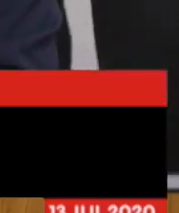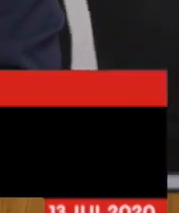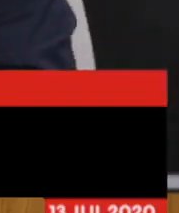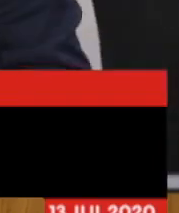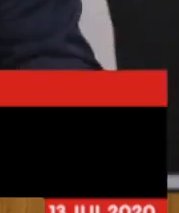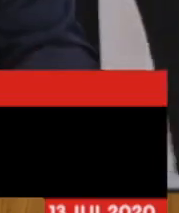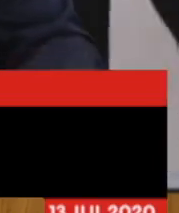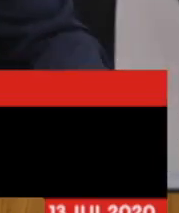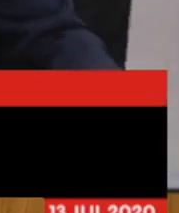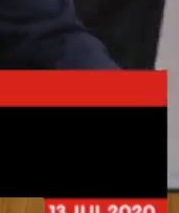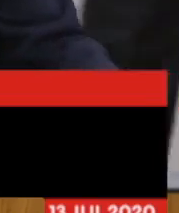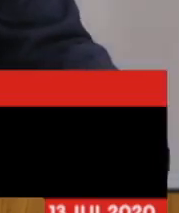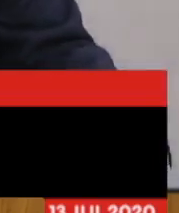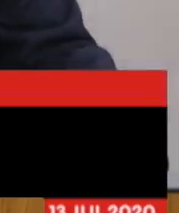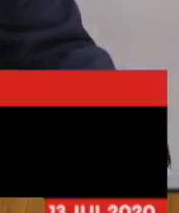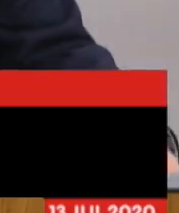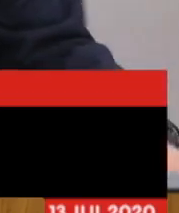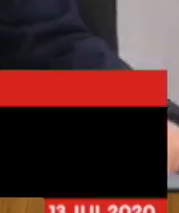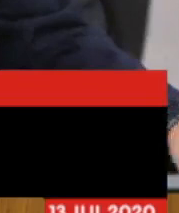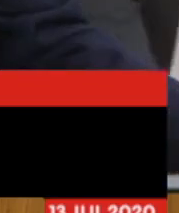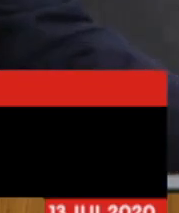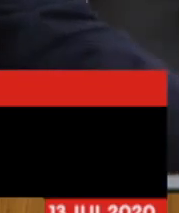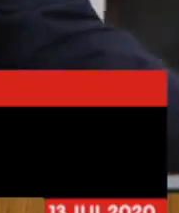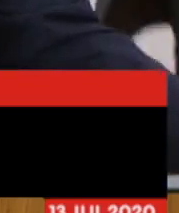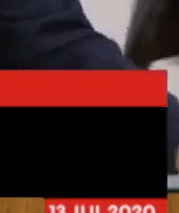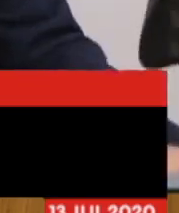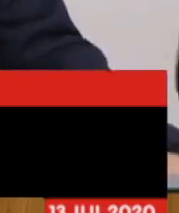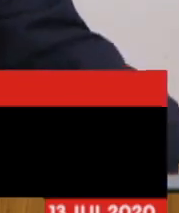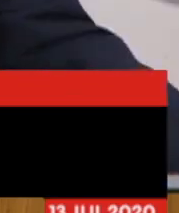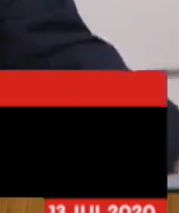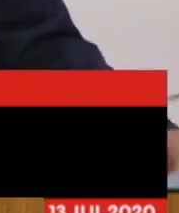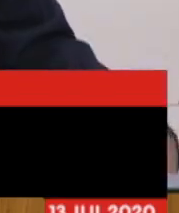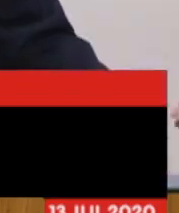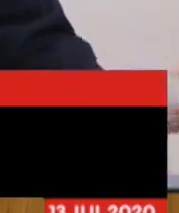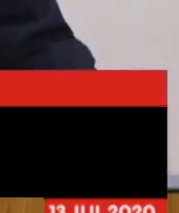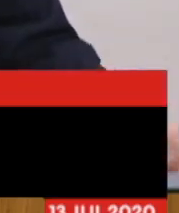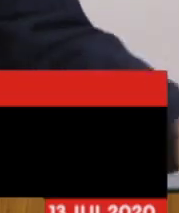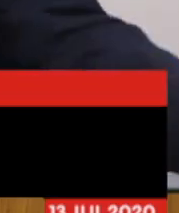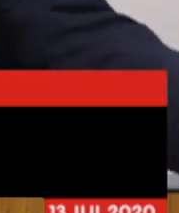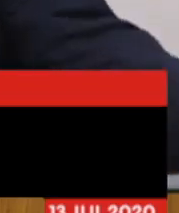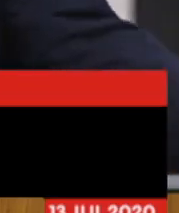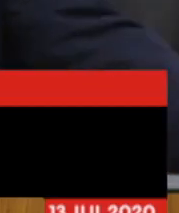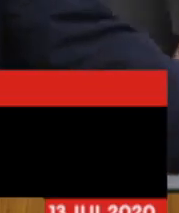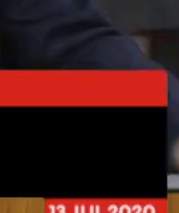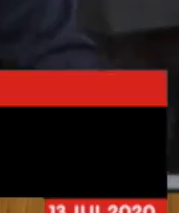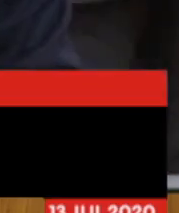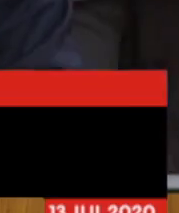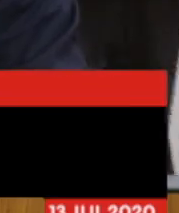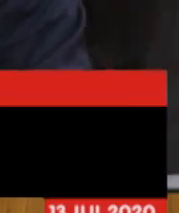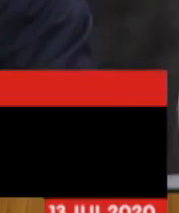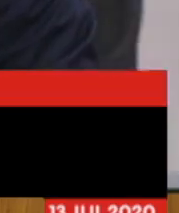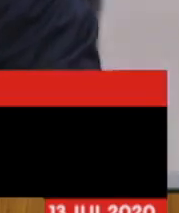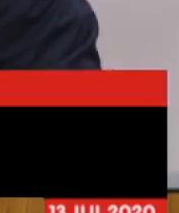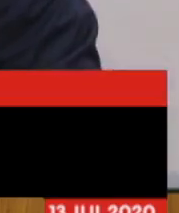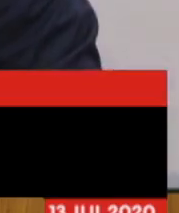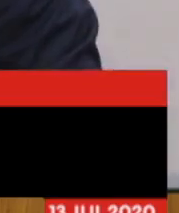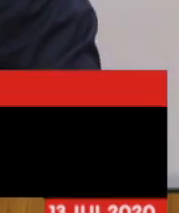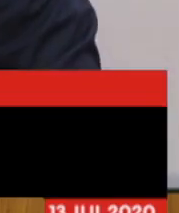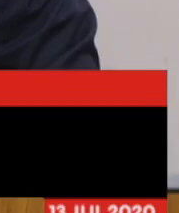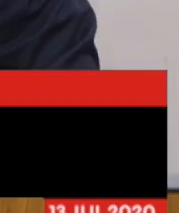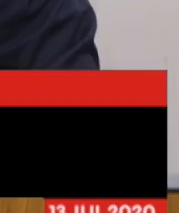Professor Cleiton e deputado Cristiano Silveira, além do deputado Betão,